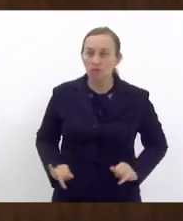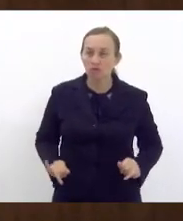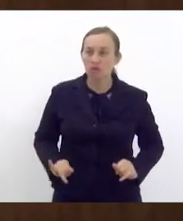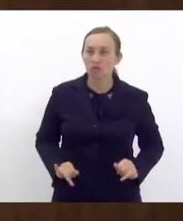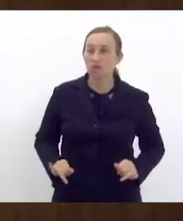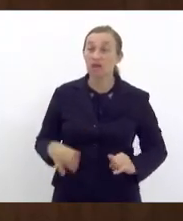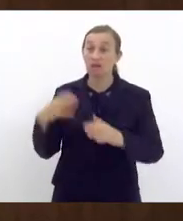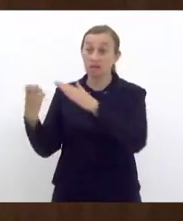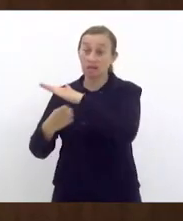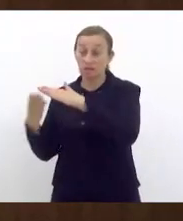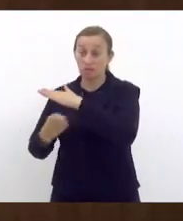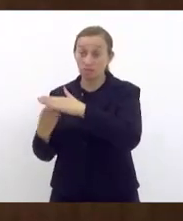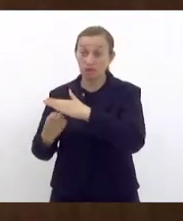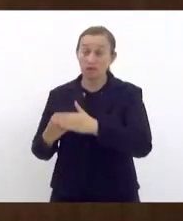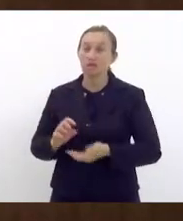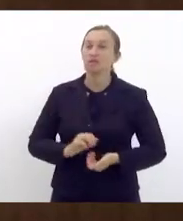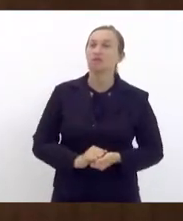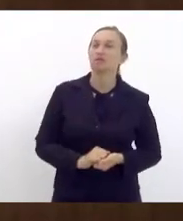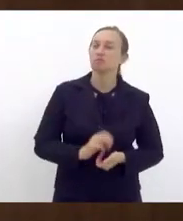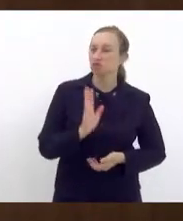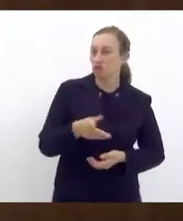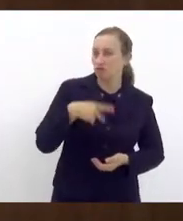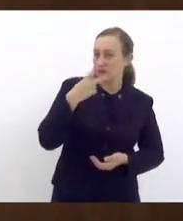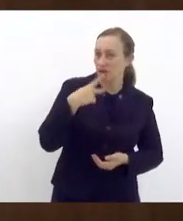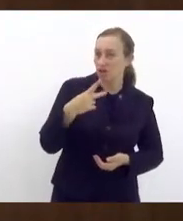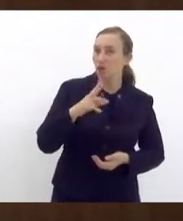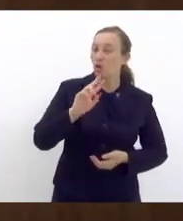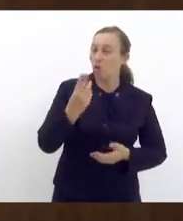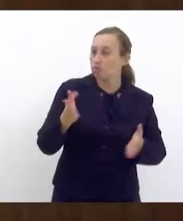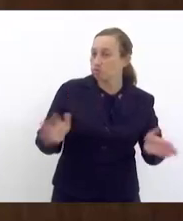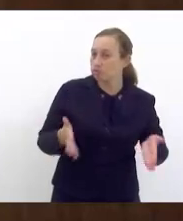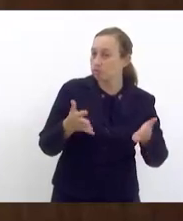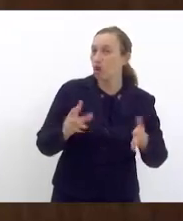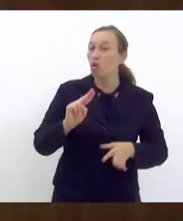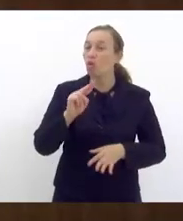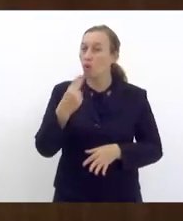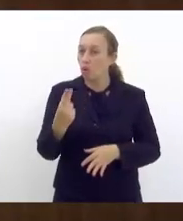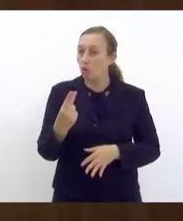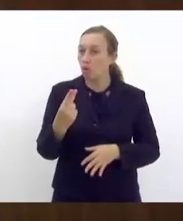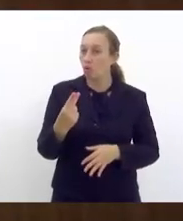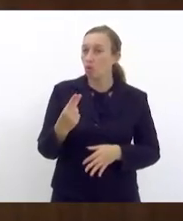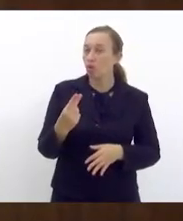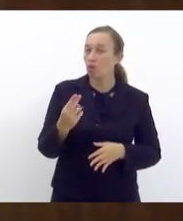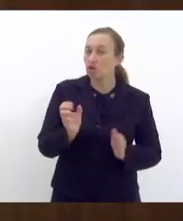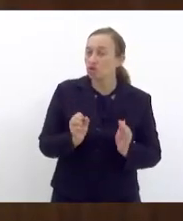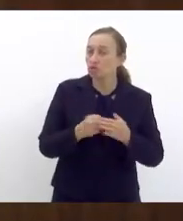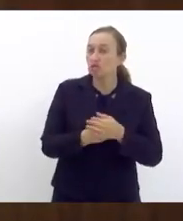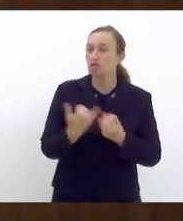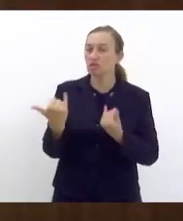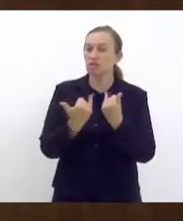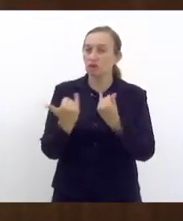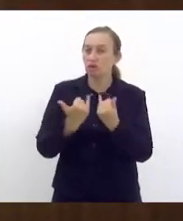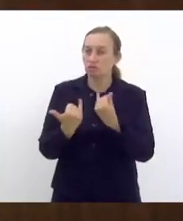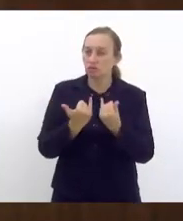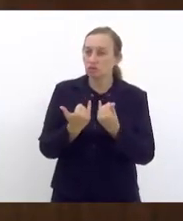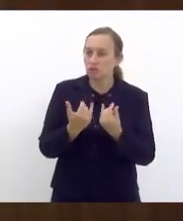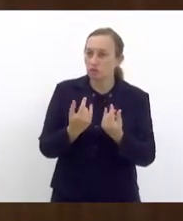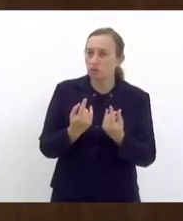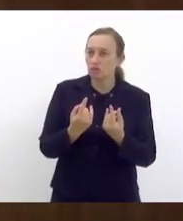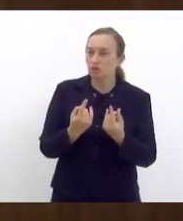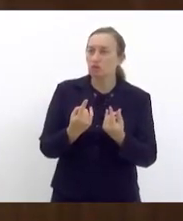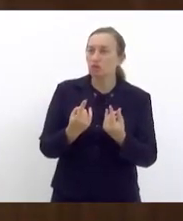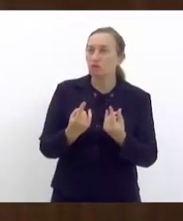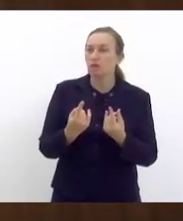techs, como eu disse, ou foram empenhadas ou, no mínimo, omissas, quando do enfrentamento do